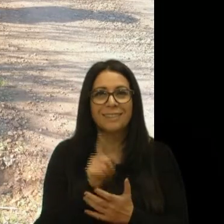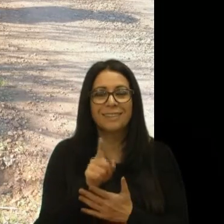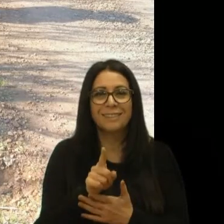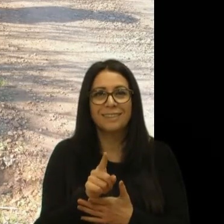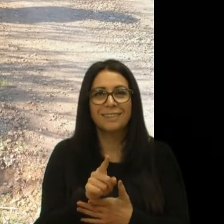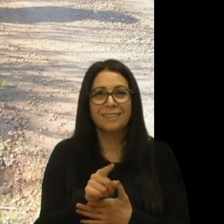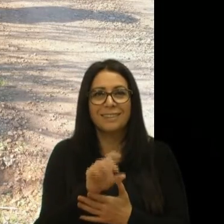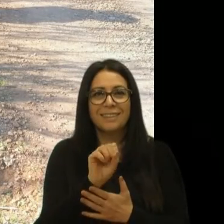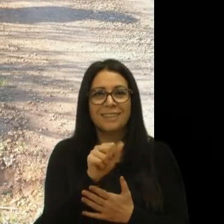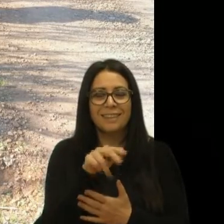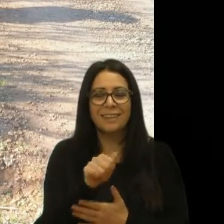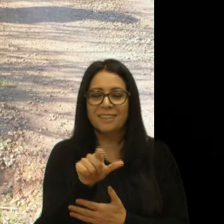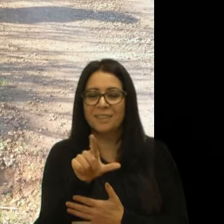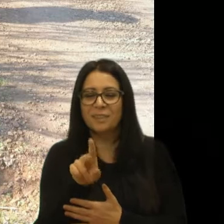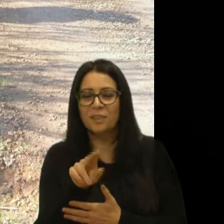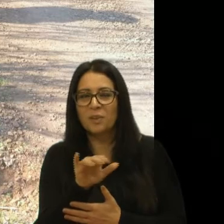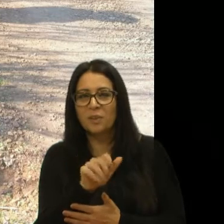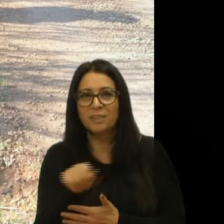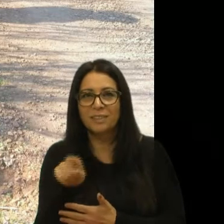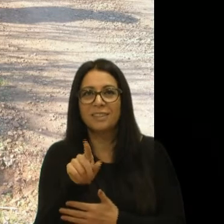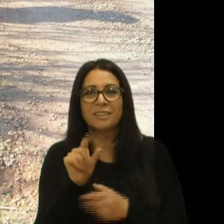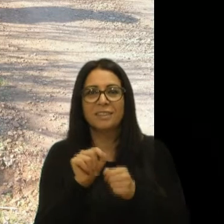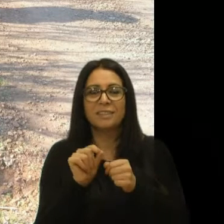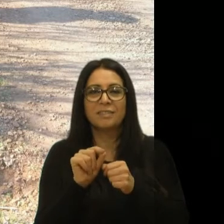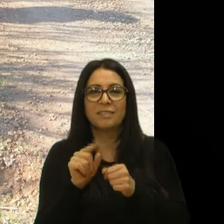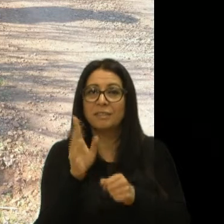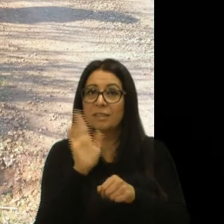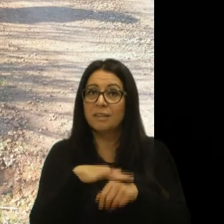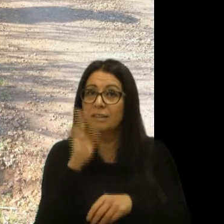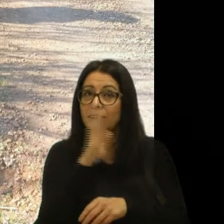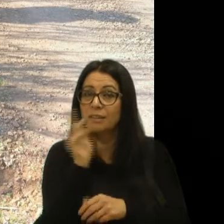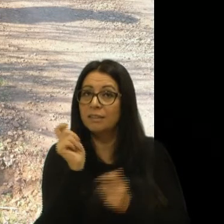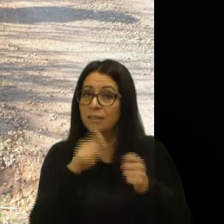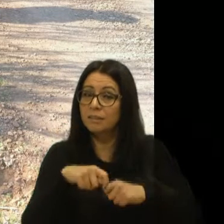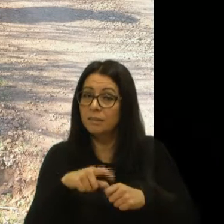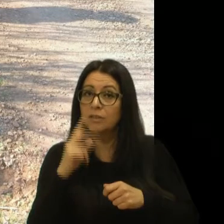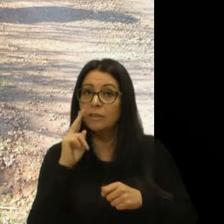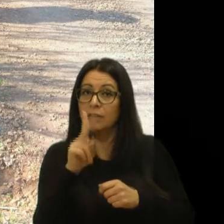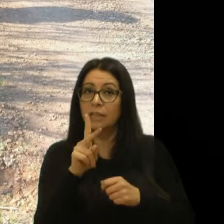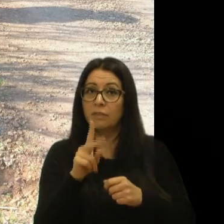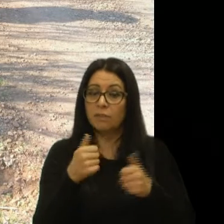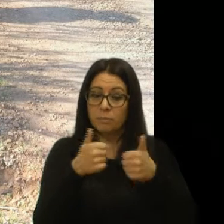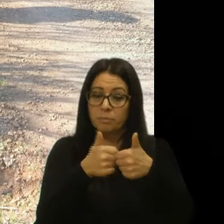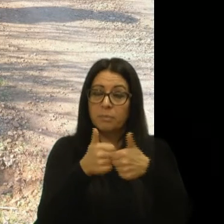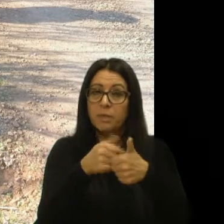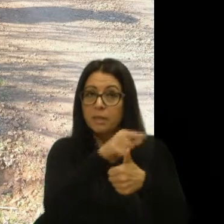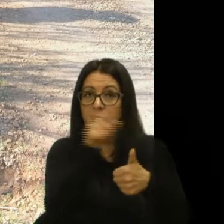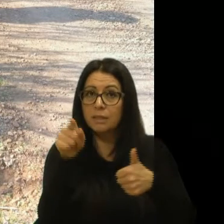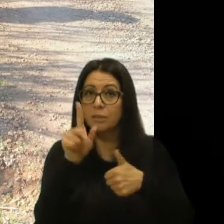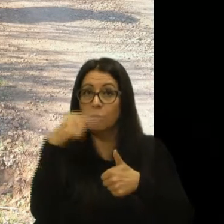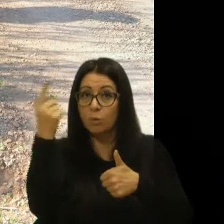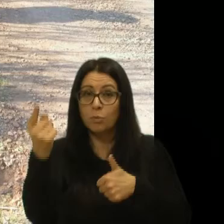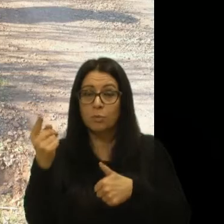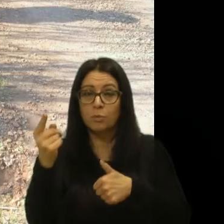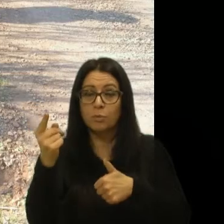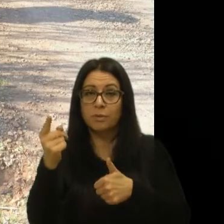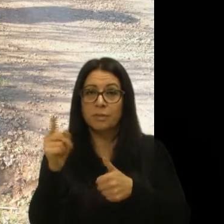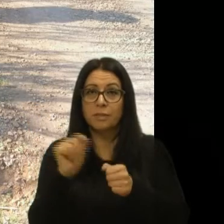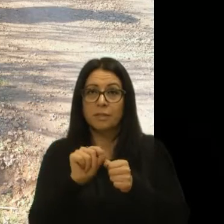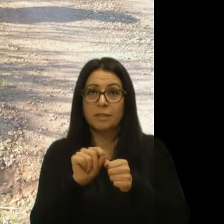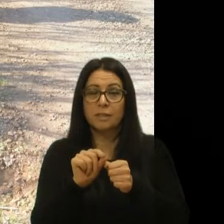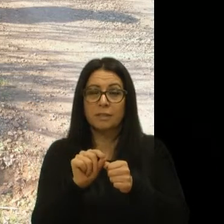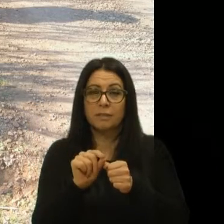de Santa Lúcia, para que isso seja feito, o quanto antes, e depois, eu tenho uma próxima, depois dessa aí, tem uma outra, também, nesse mesmo